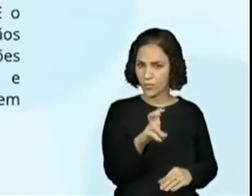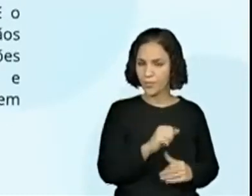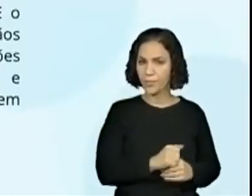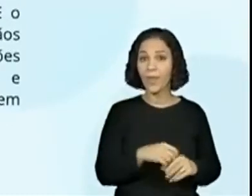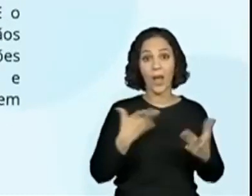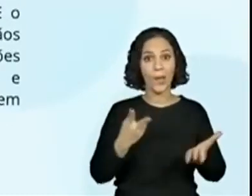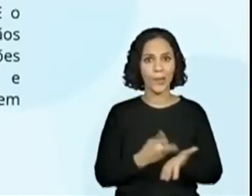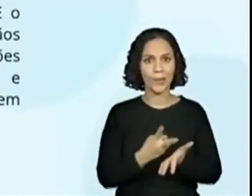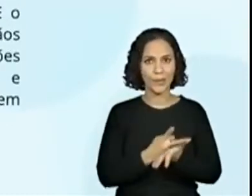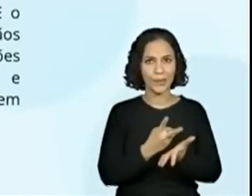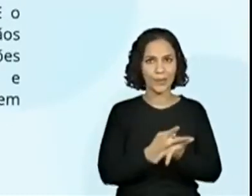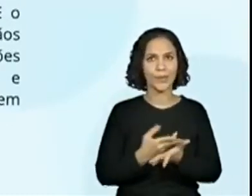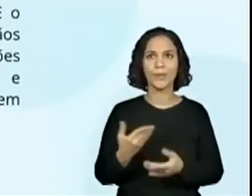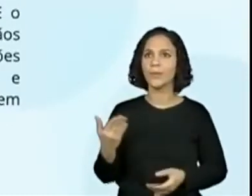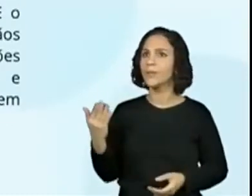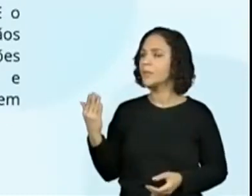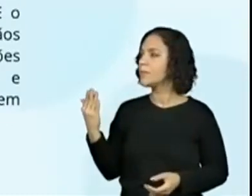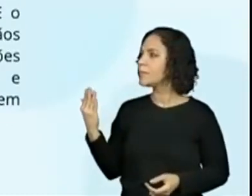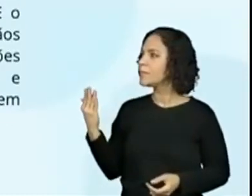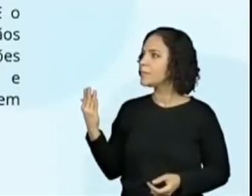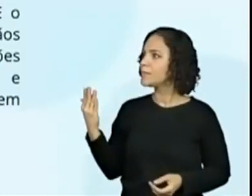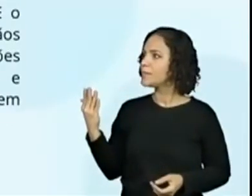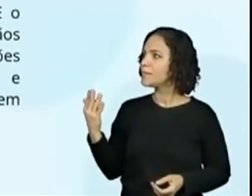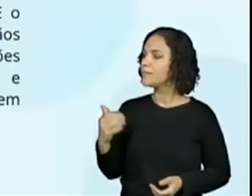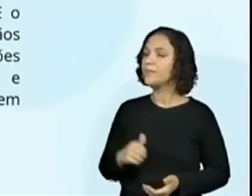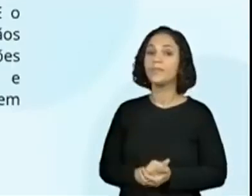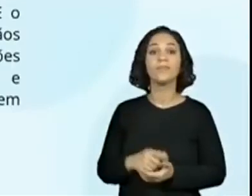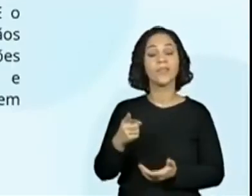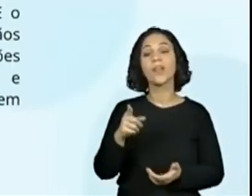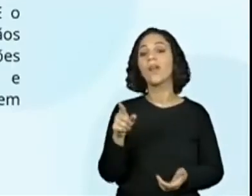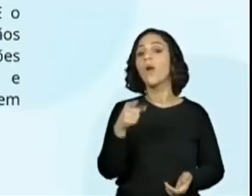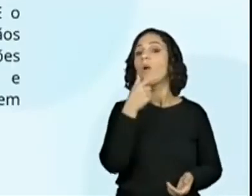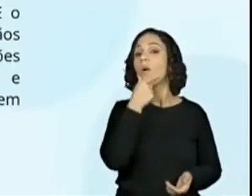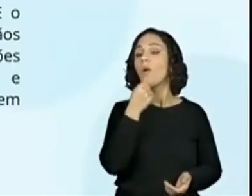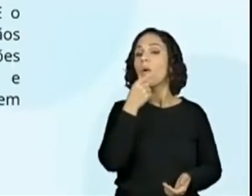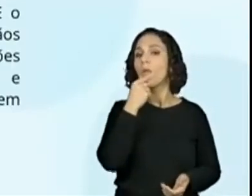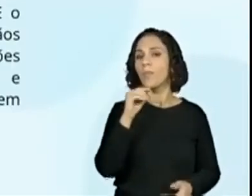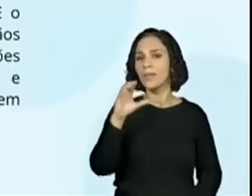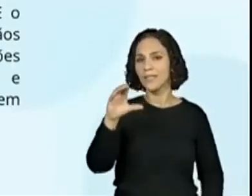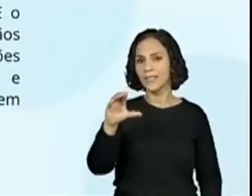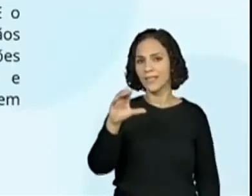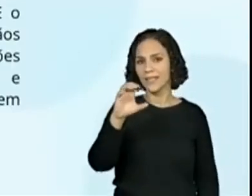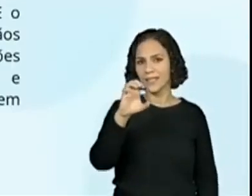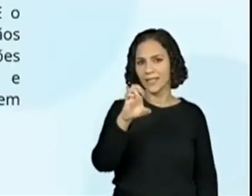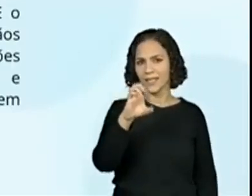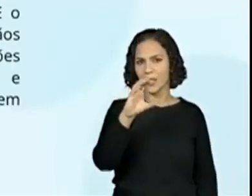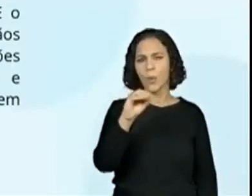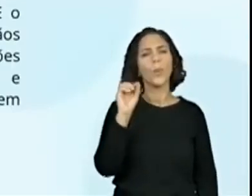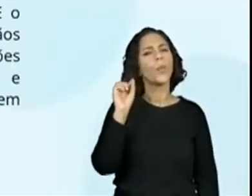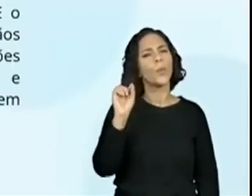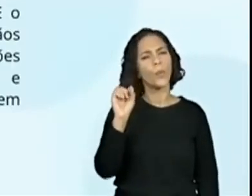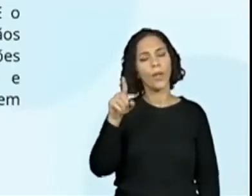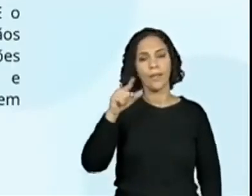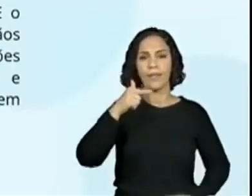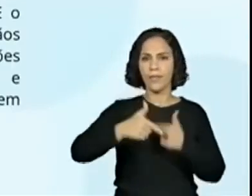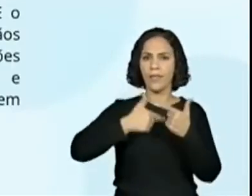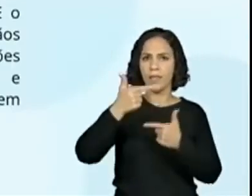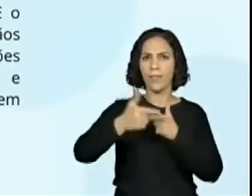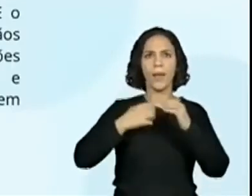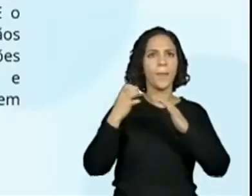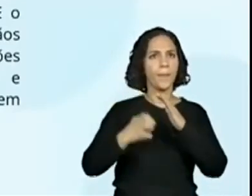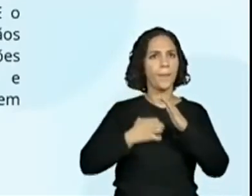continuando, aí fala, né, que esse CEO, né, depois a gente vai saber o que é isso, né, que ele trabalha nessa